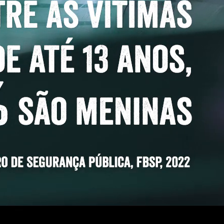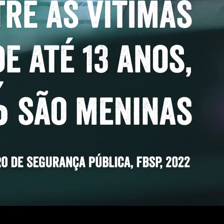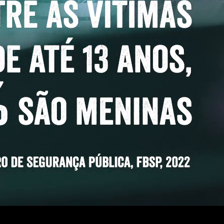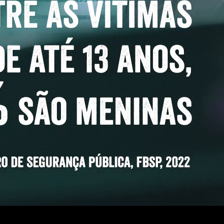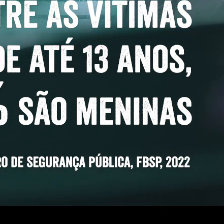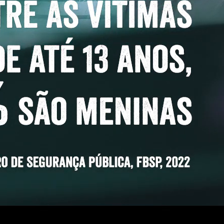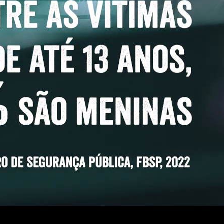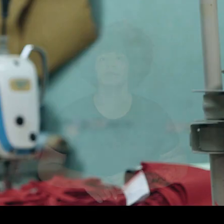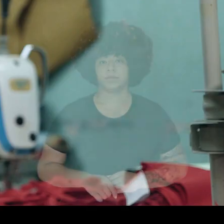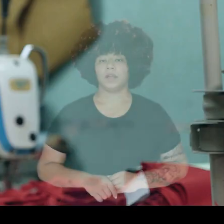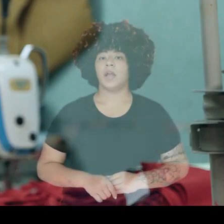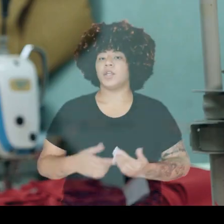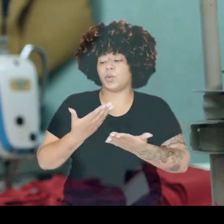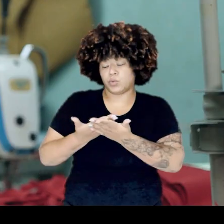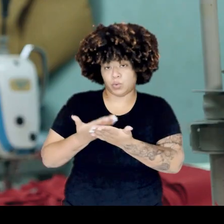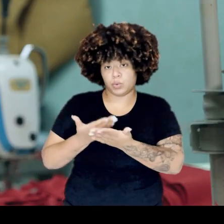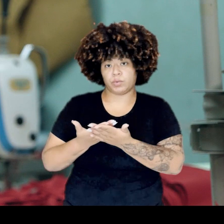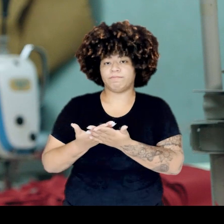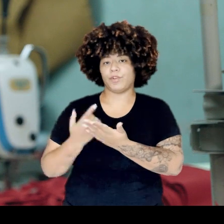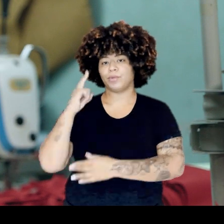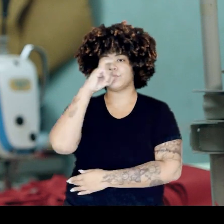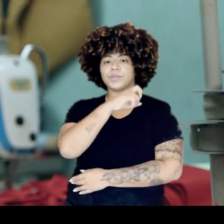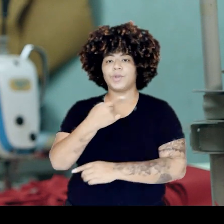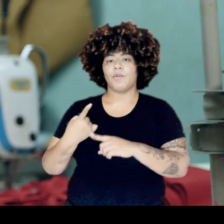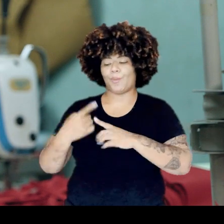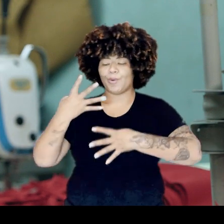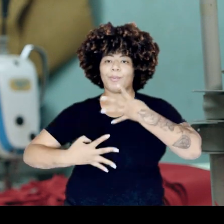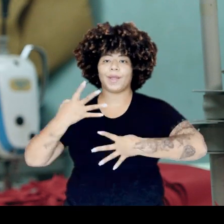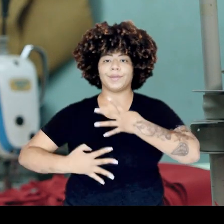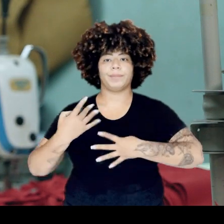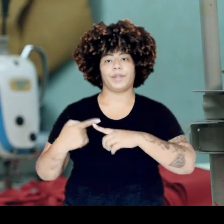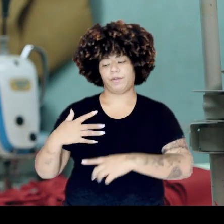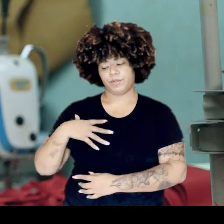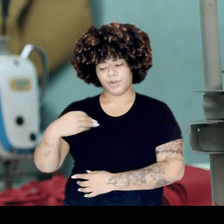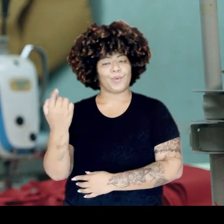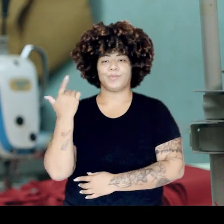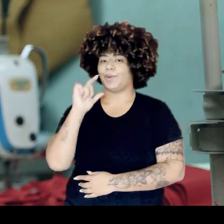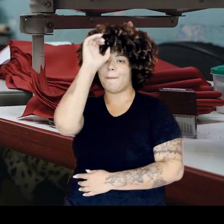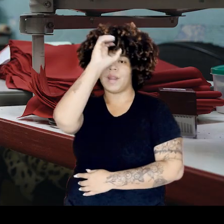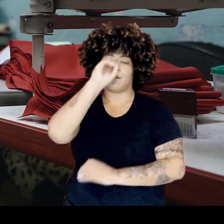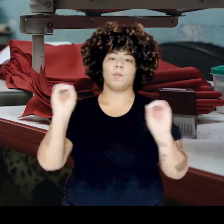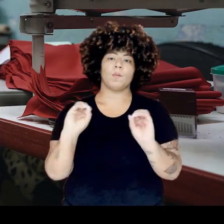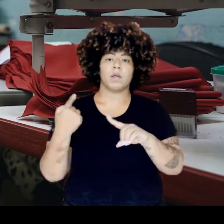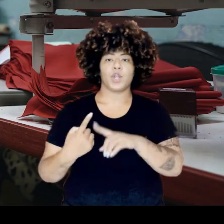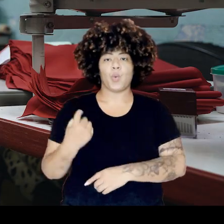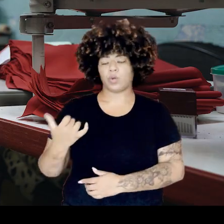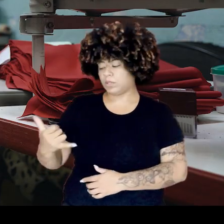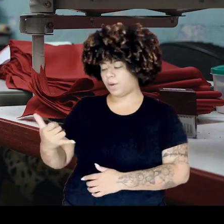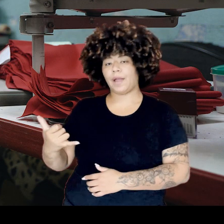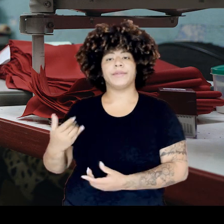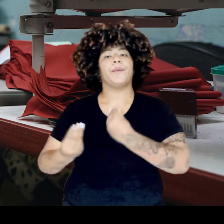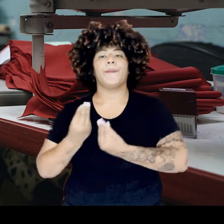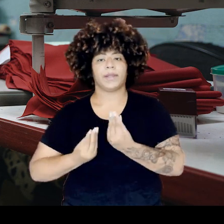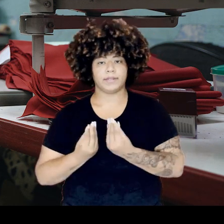A partir do estudo, a pandemia afetou muito, porque estava na época de aprender e não aprenderam quase nada. Só tinha um celular aqui